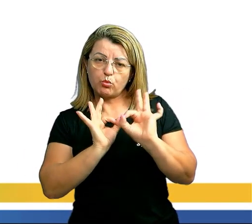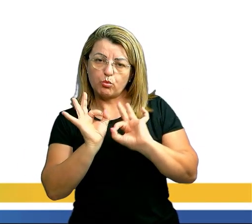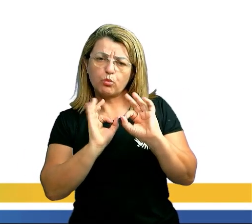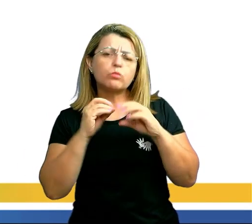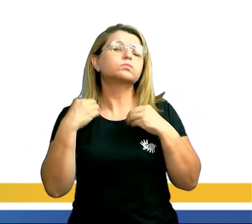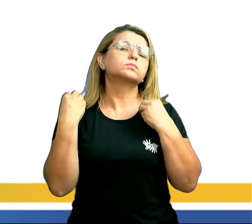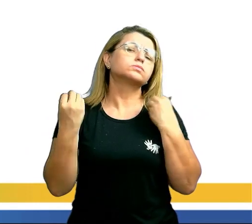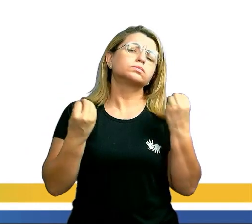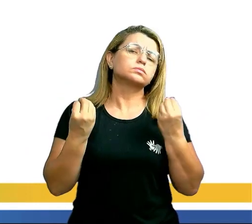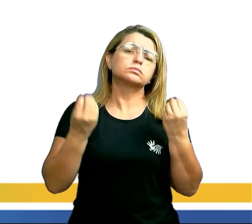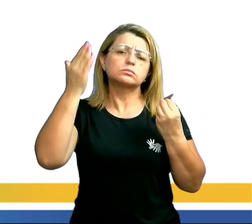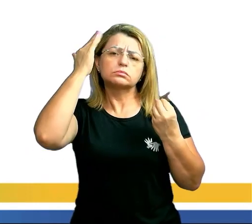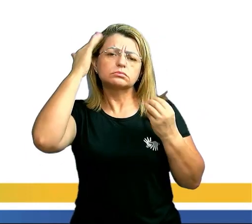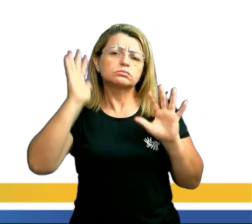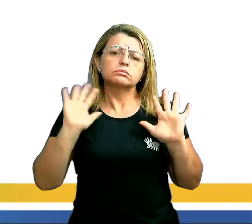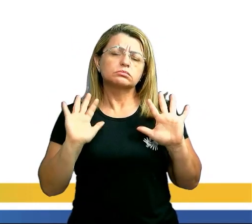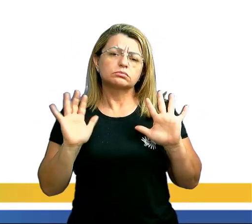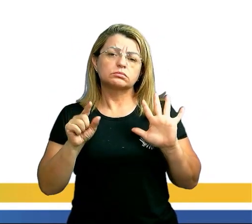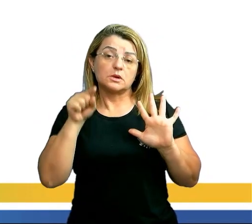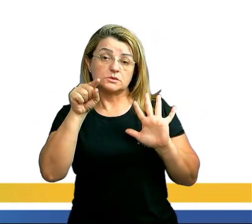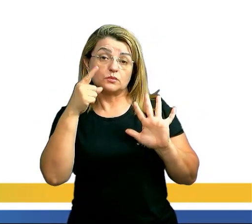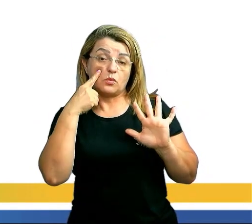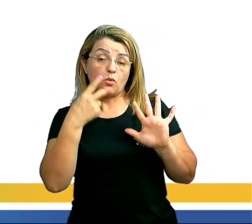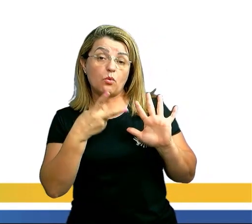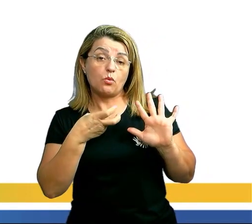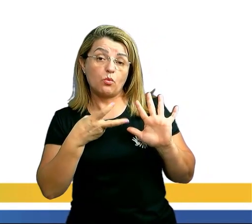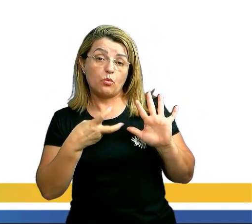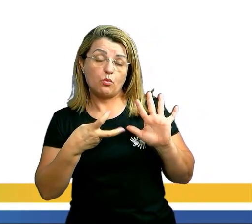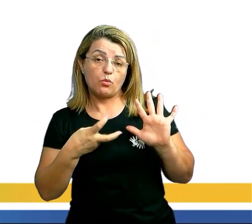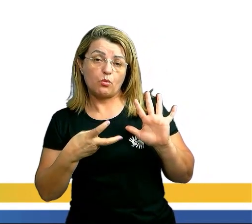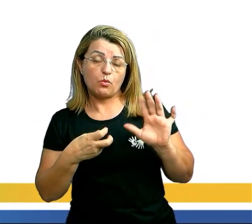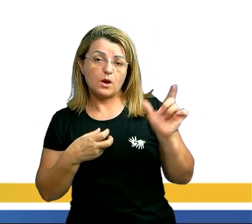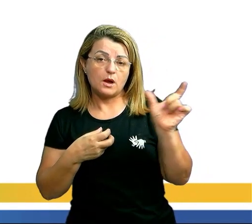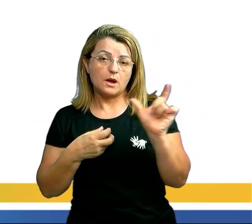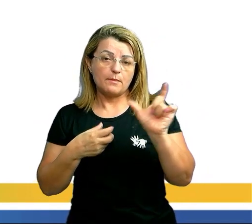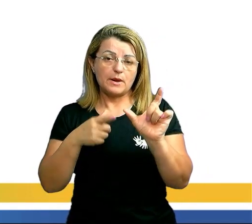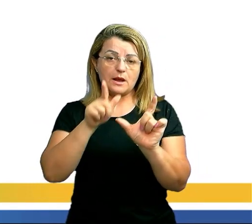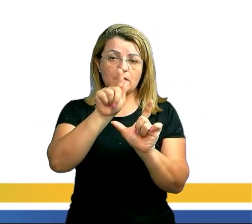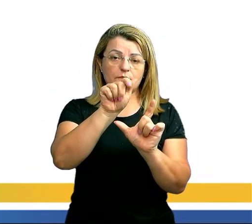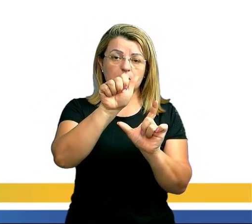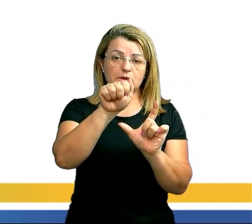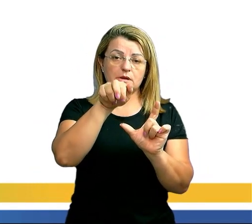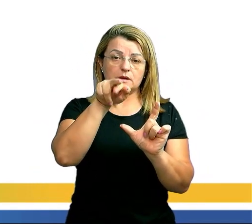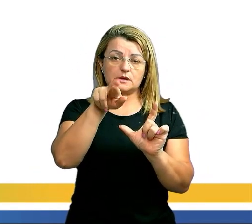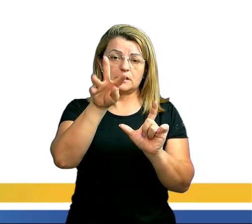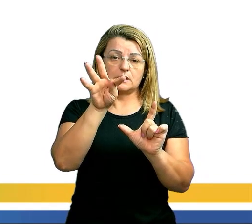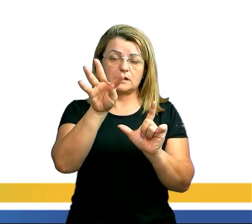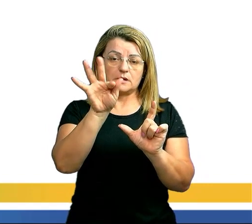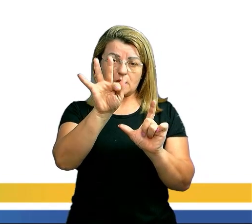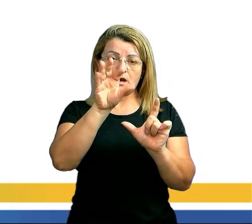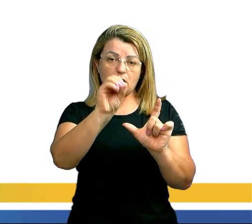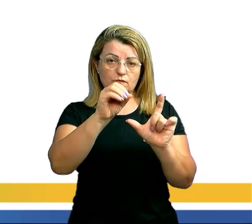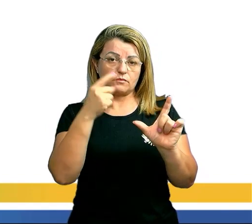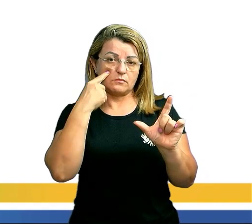Mas como assim, professor? Não estou entendendo. Se você observar aqui, no caso da palavra garfo, voltando aqui,